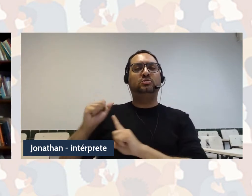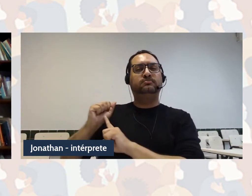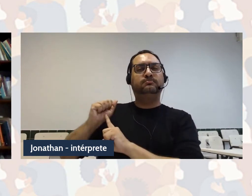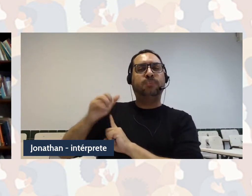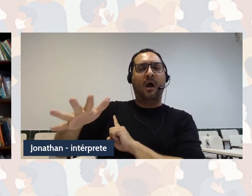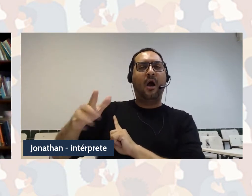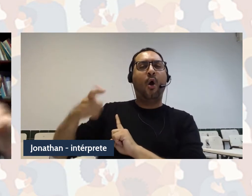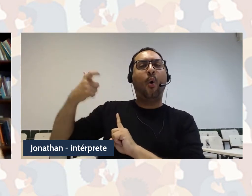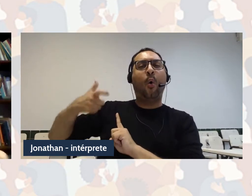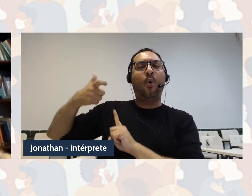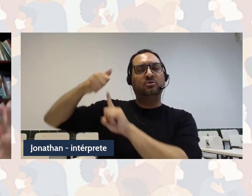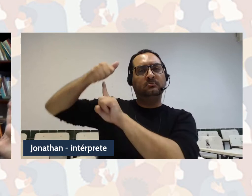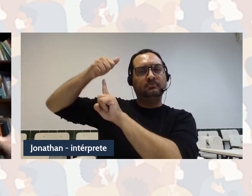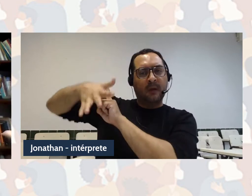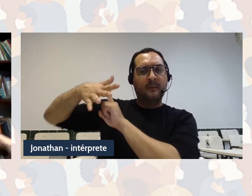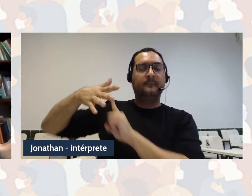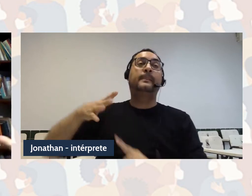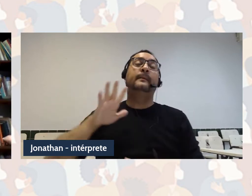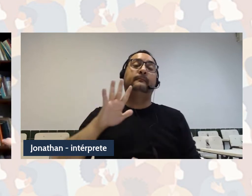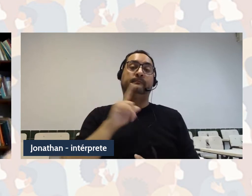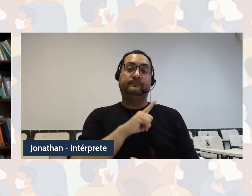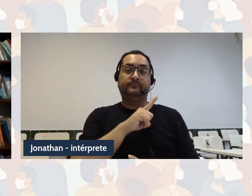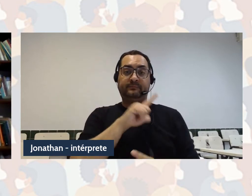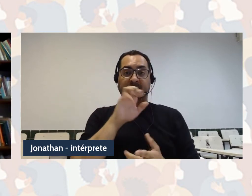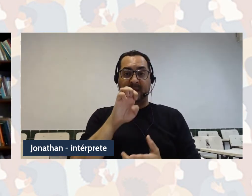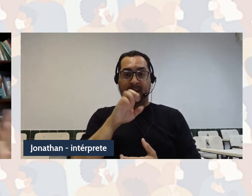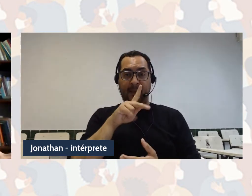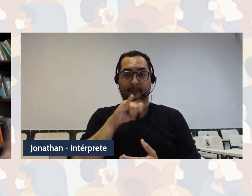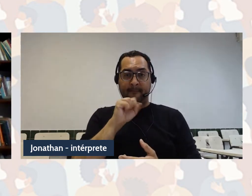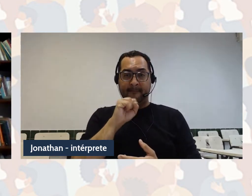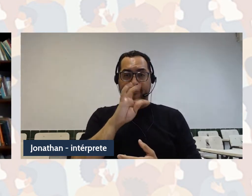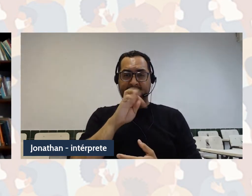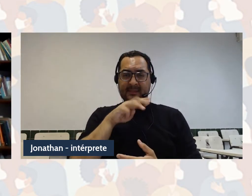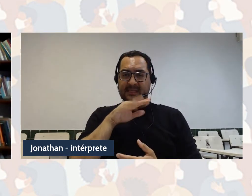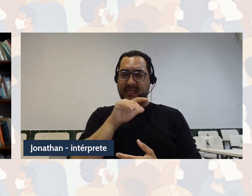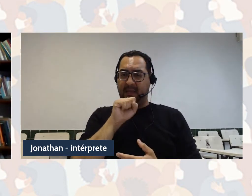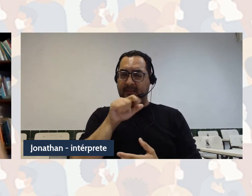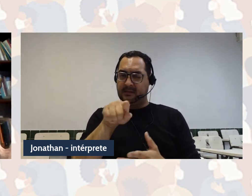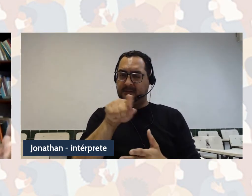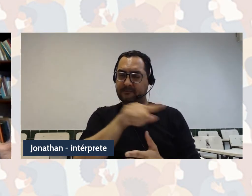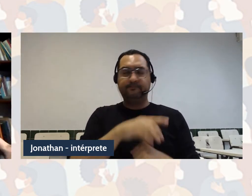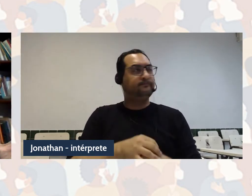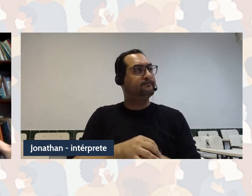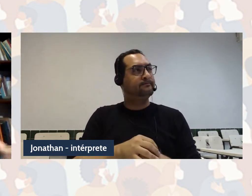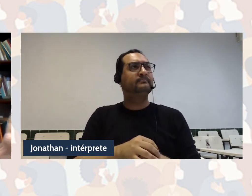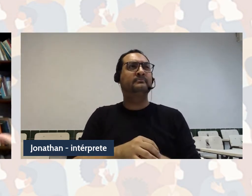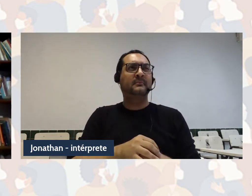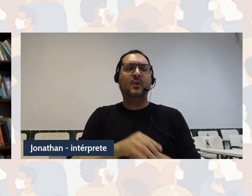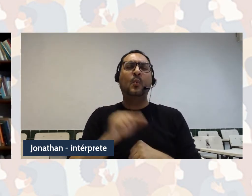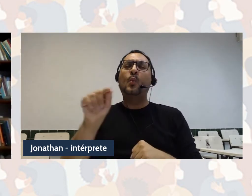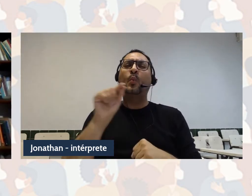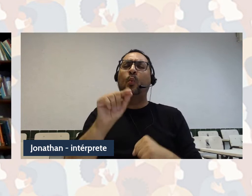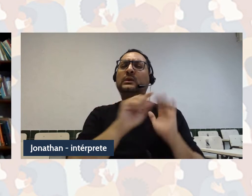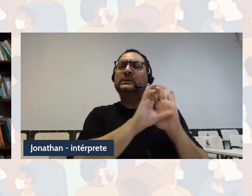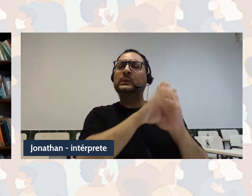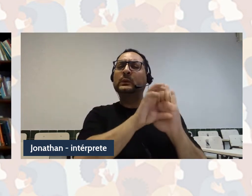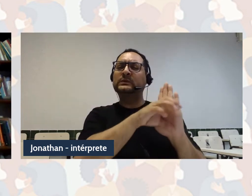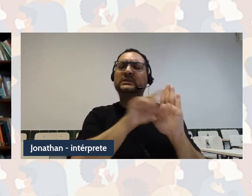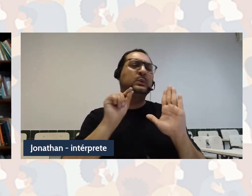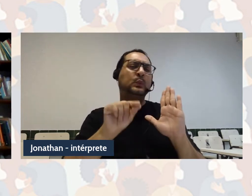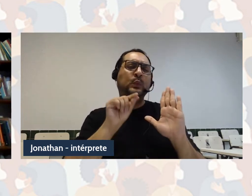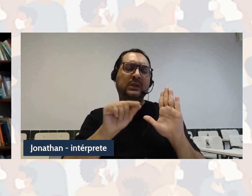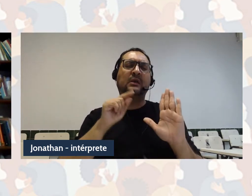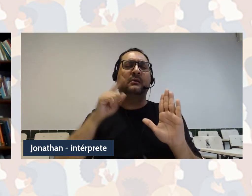quando está falando de episteme, né. Então, nós, vamos pensar que podem surgir muitas ideias na cabeça quando a gente está tratando de